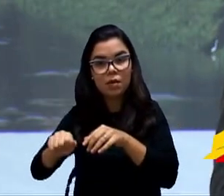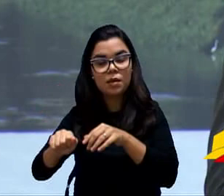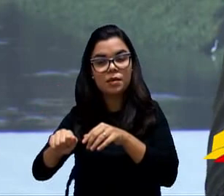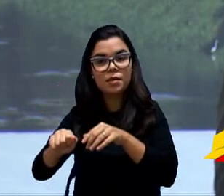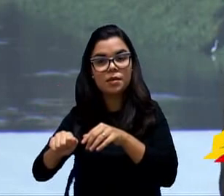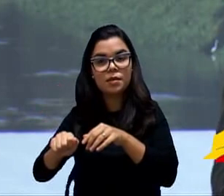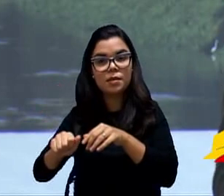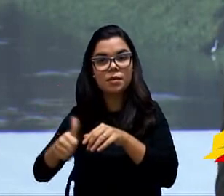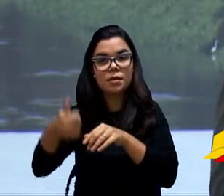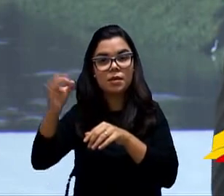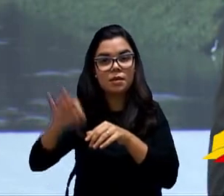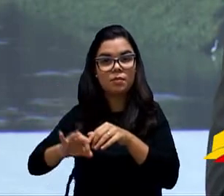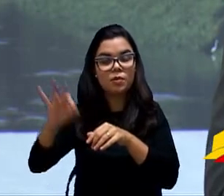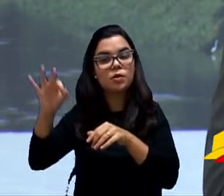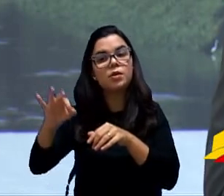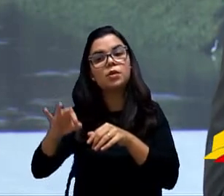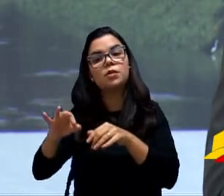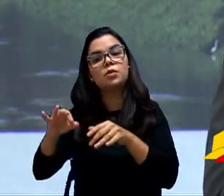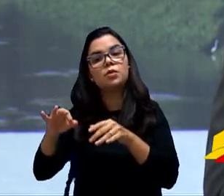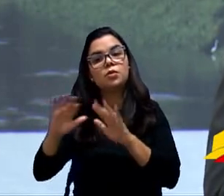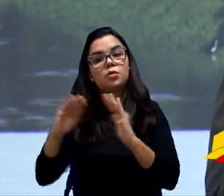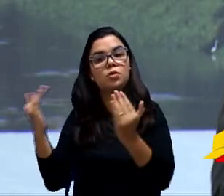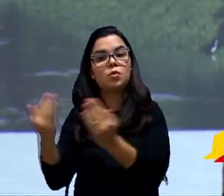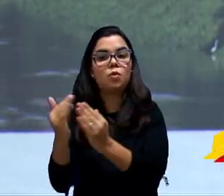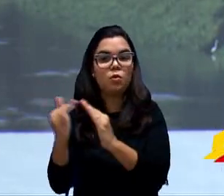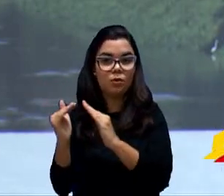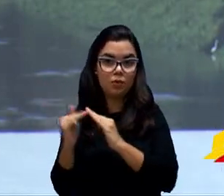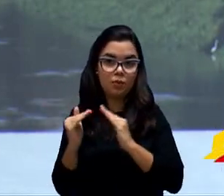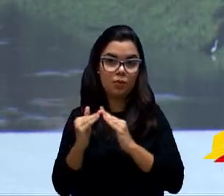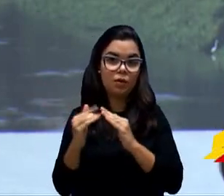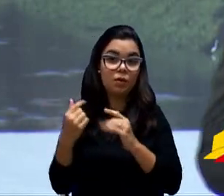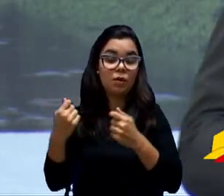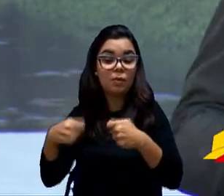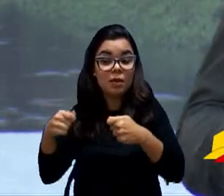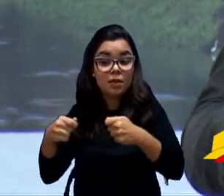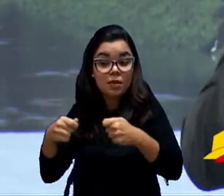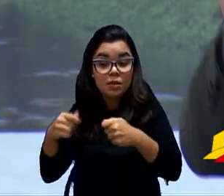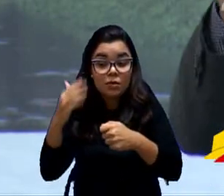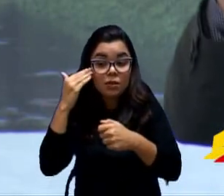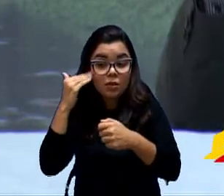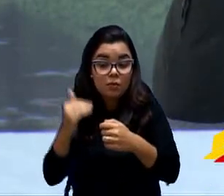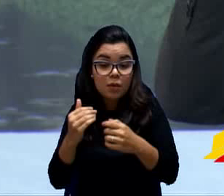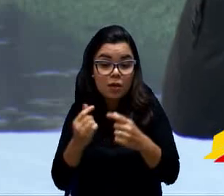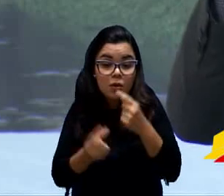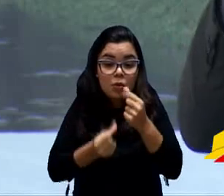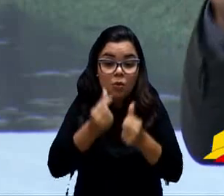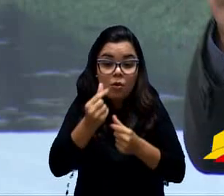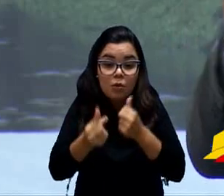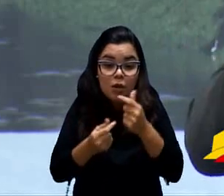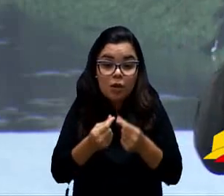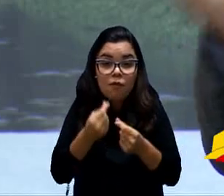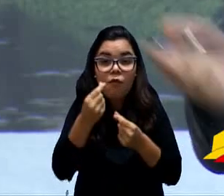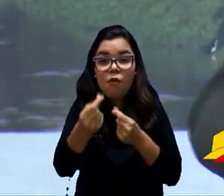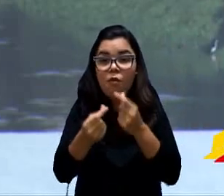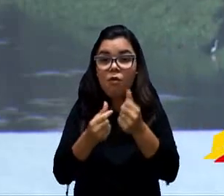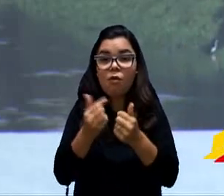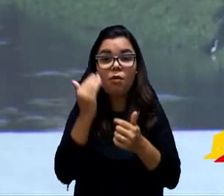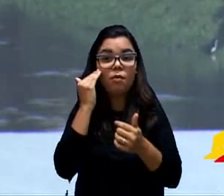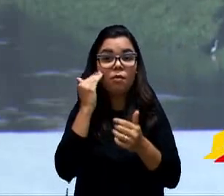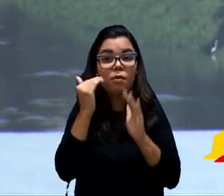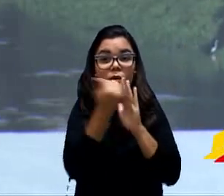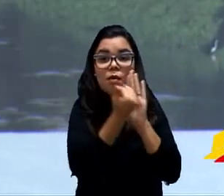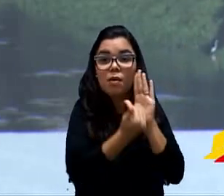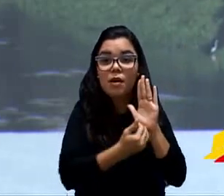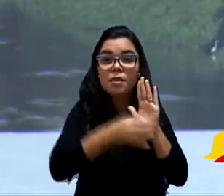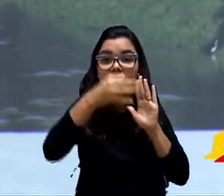ter um impacto financeiro nesse projeto. Não tem esse impacto financeiro. Então, esse projeto, ele coloca lá como entre aspas... Bem, poderia ter que